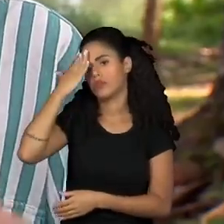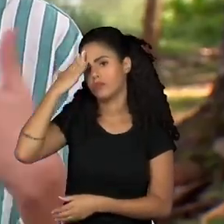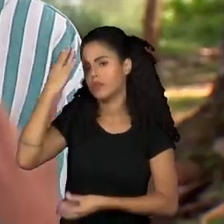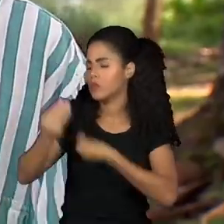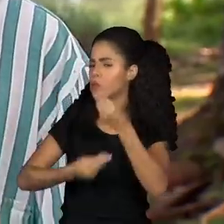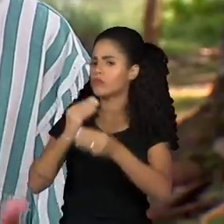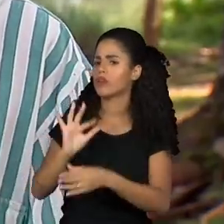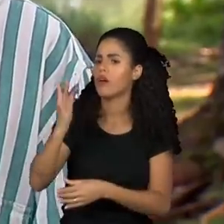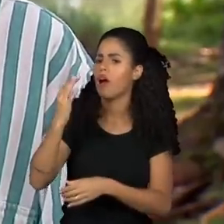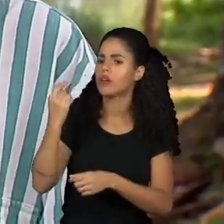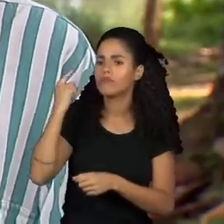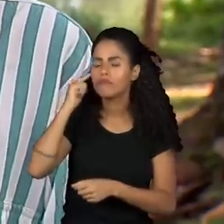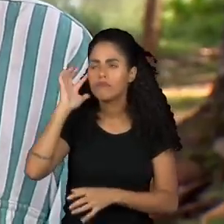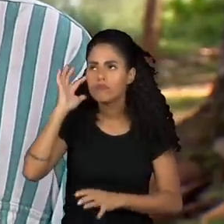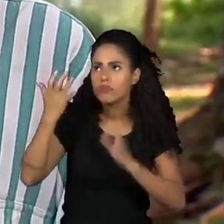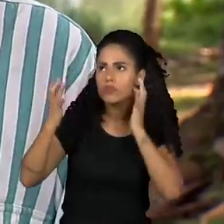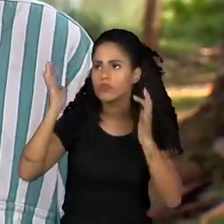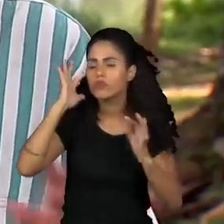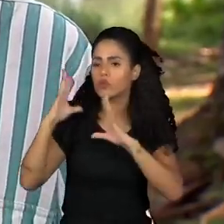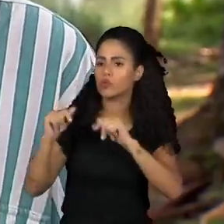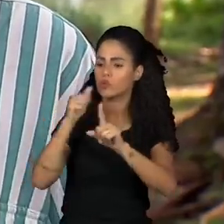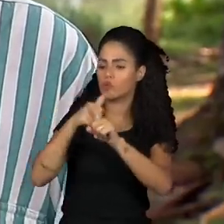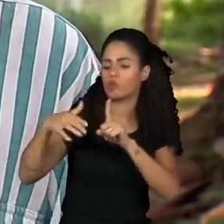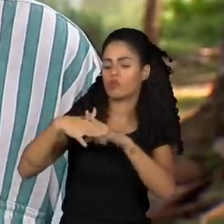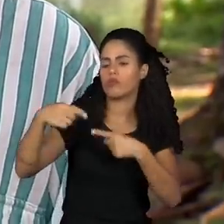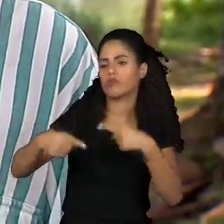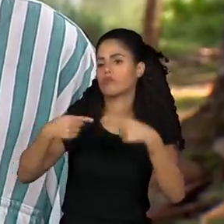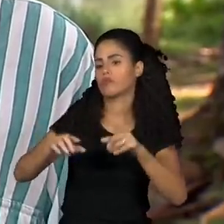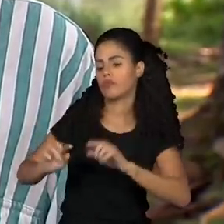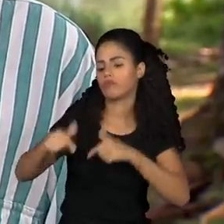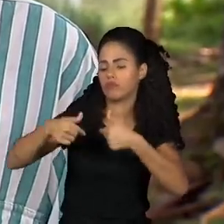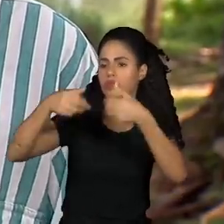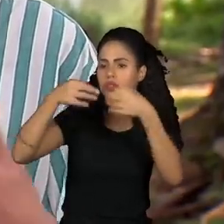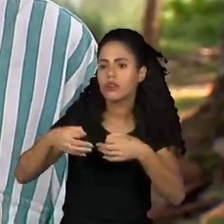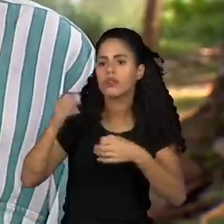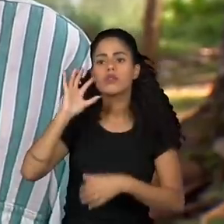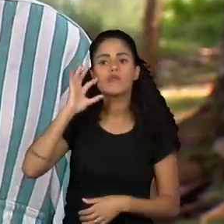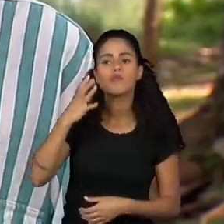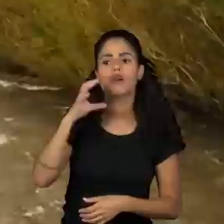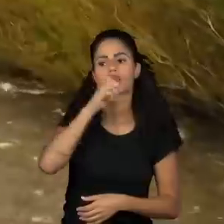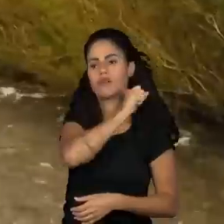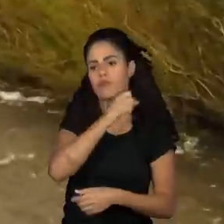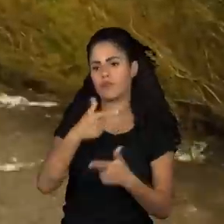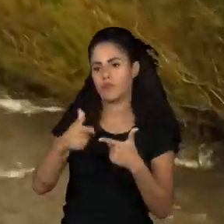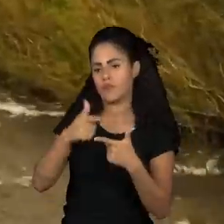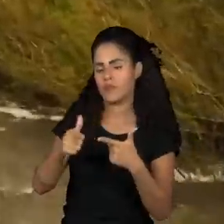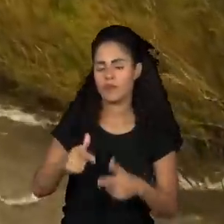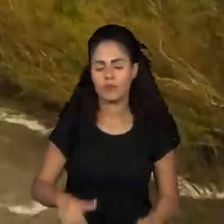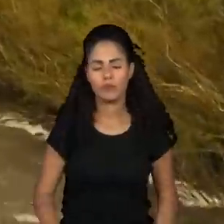fato, construir soluções e políticas públicas que consigam atender a solução desses problemas.